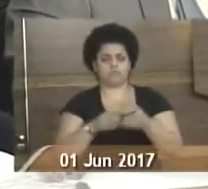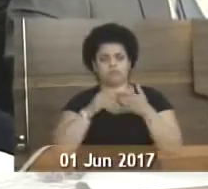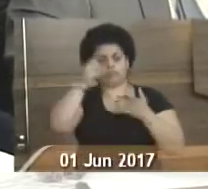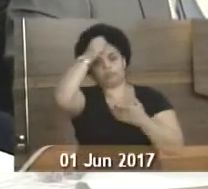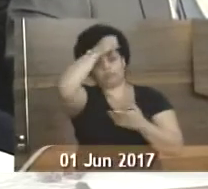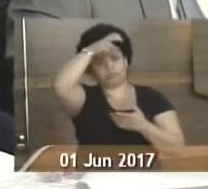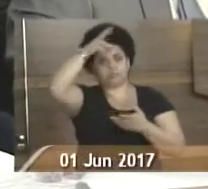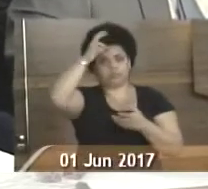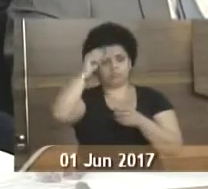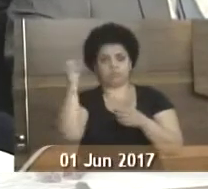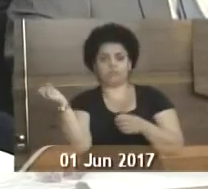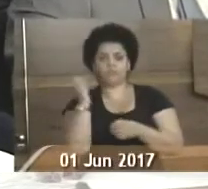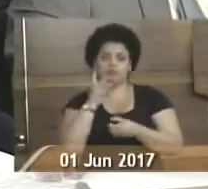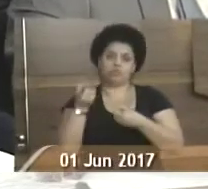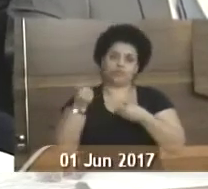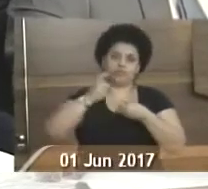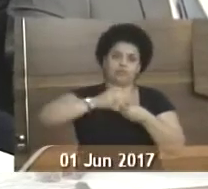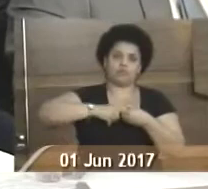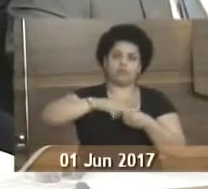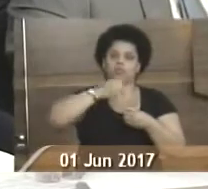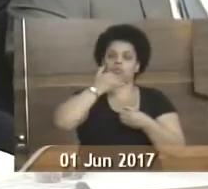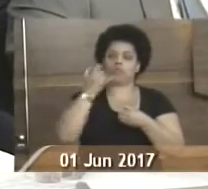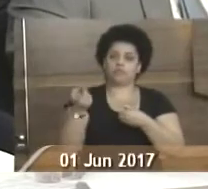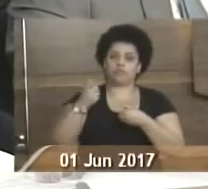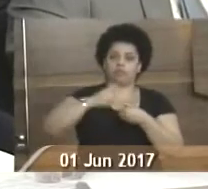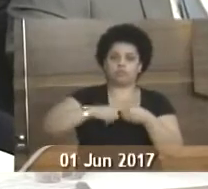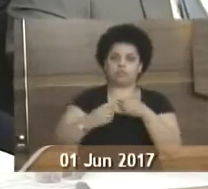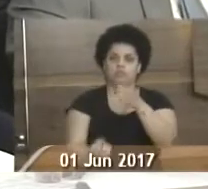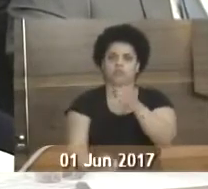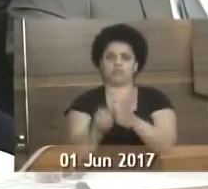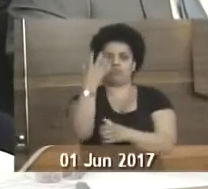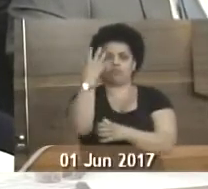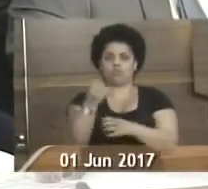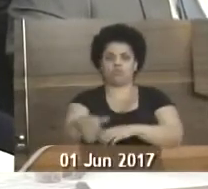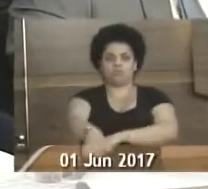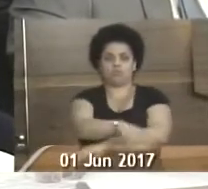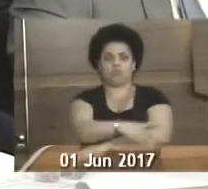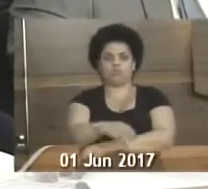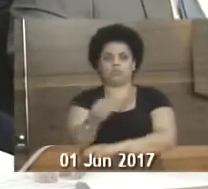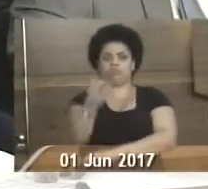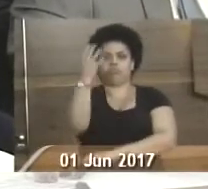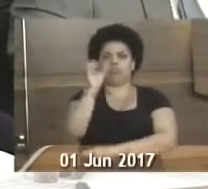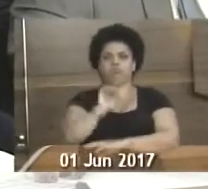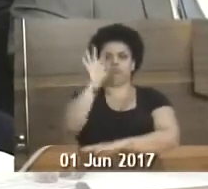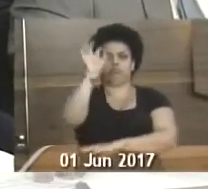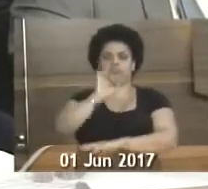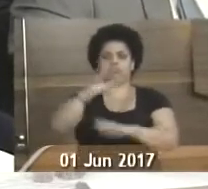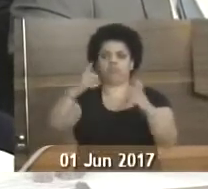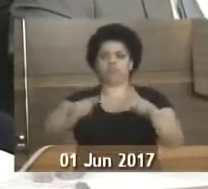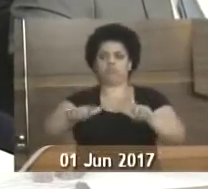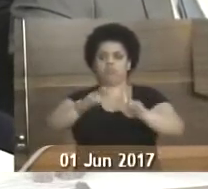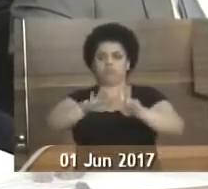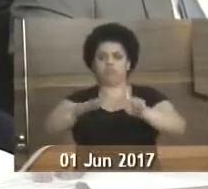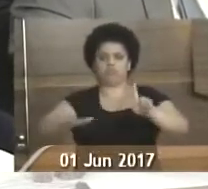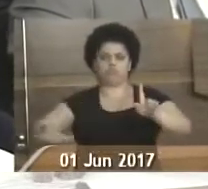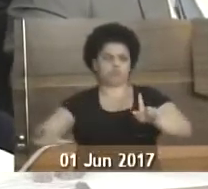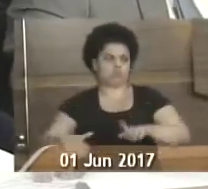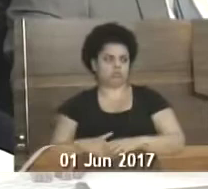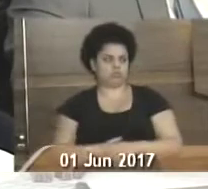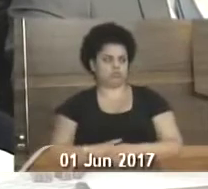prefeito municipal a reativação do chafariz existente na Rua dos Chafariz, Recanto dos Pescadores, bairro Garatucaia.